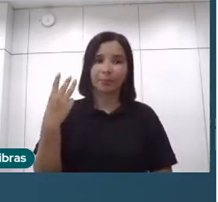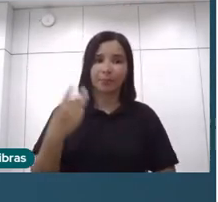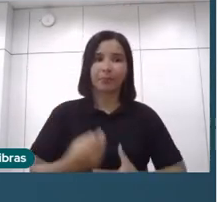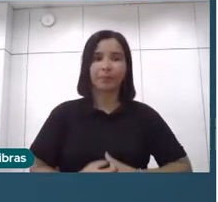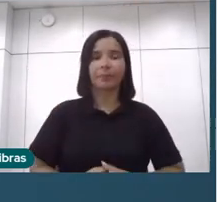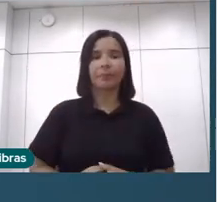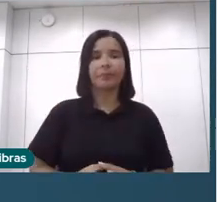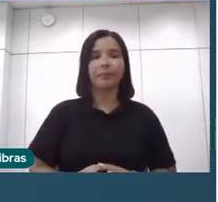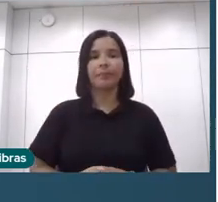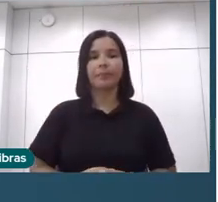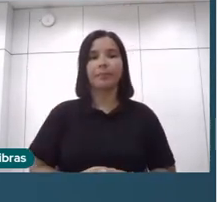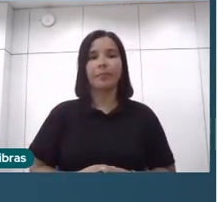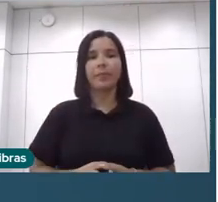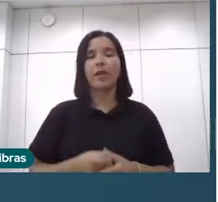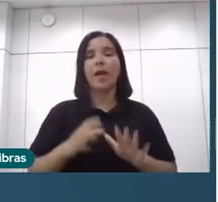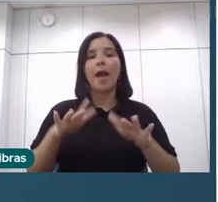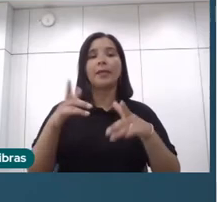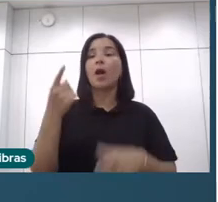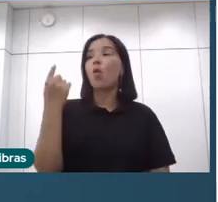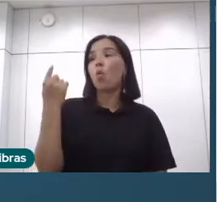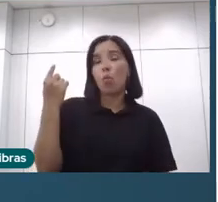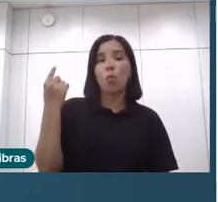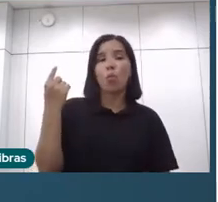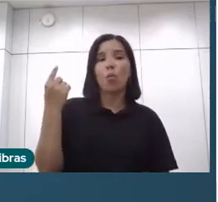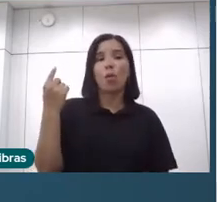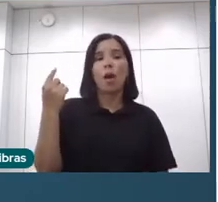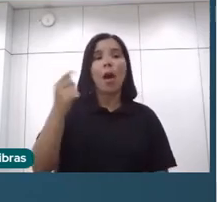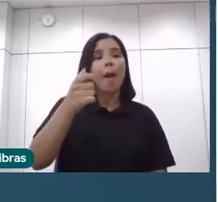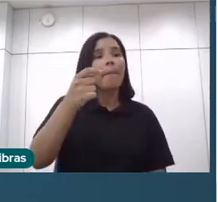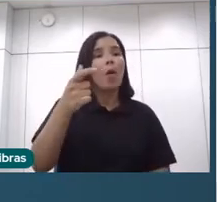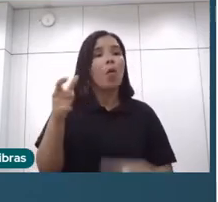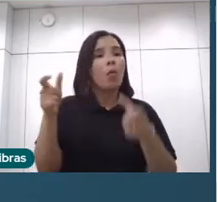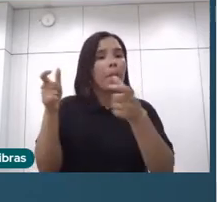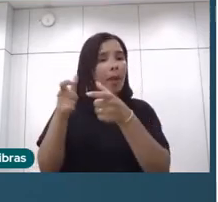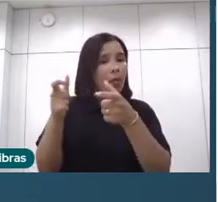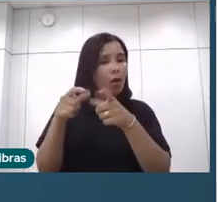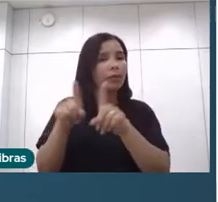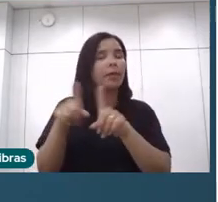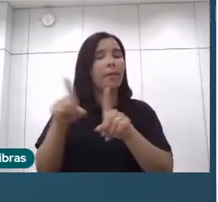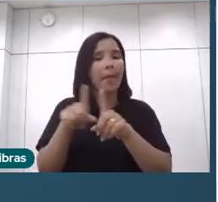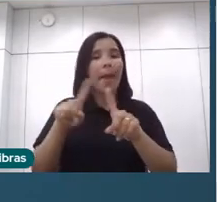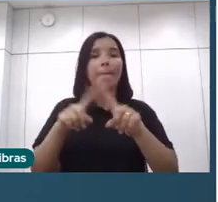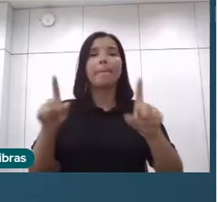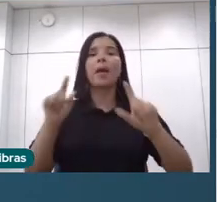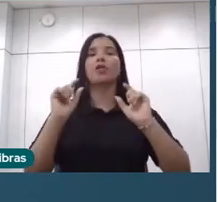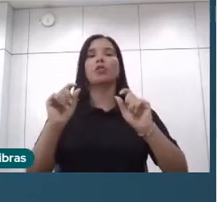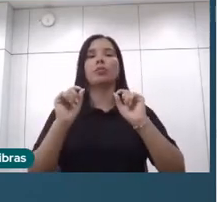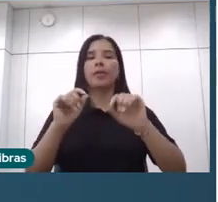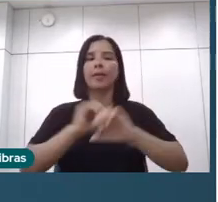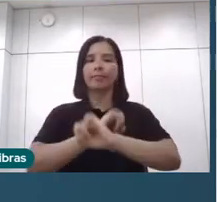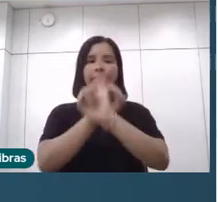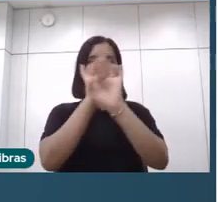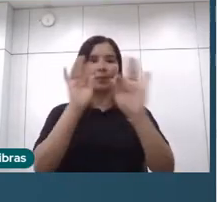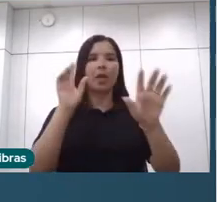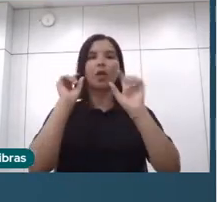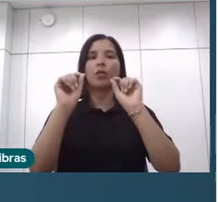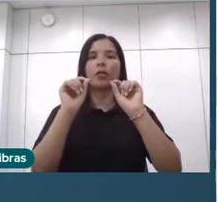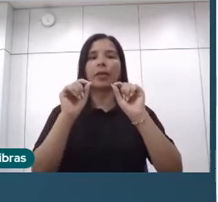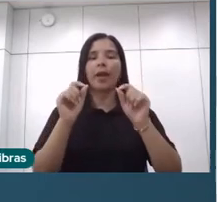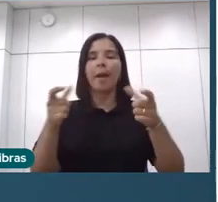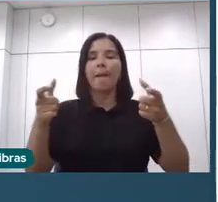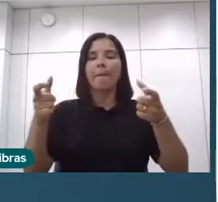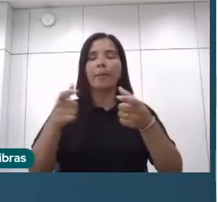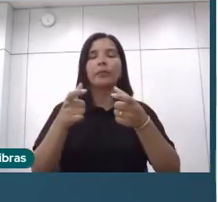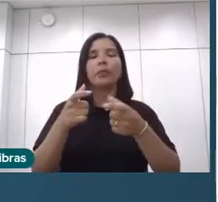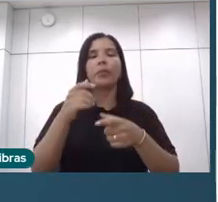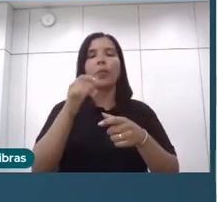e o 1 ainda é pouco menor, Mas é alto também, mas é claramente, né? Quanto mais baixo o cargo,